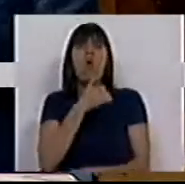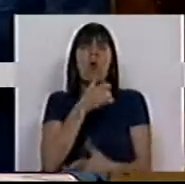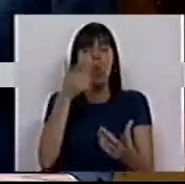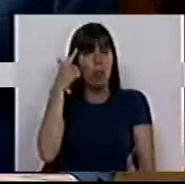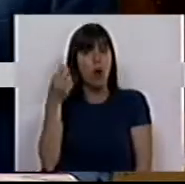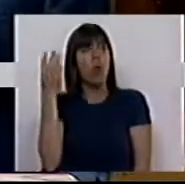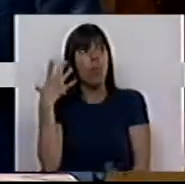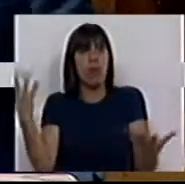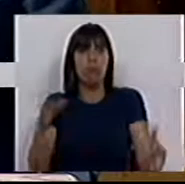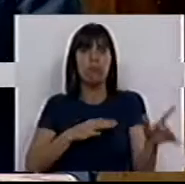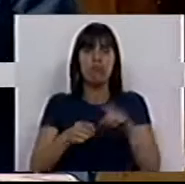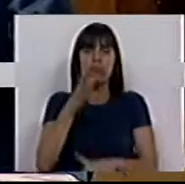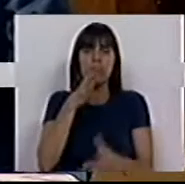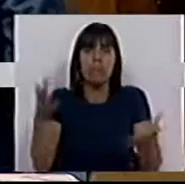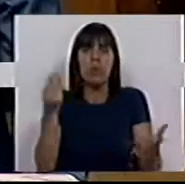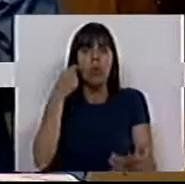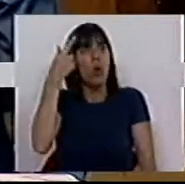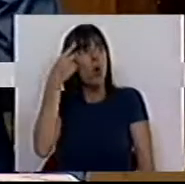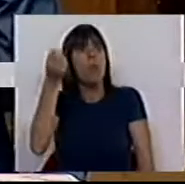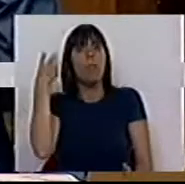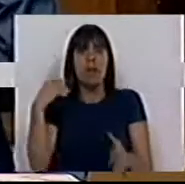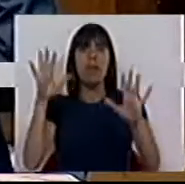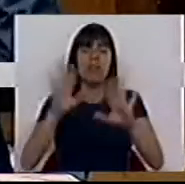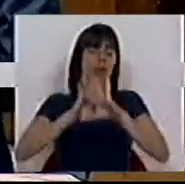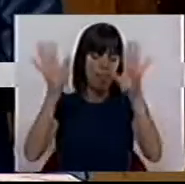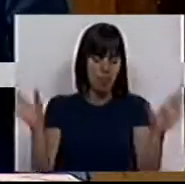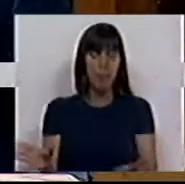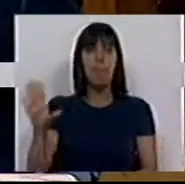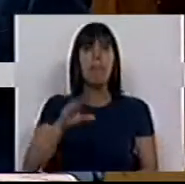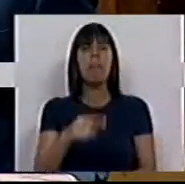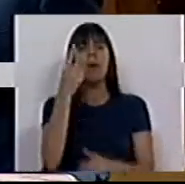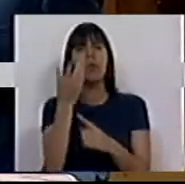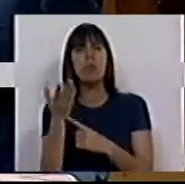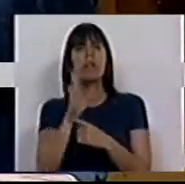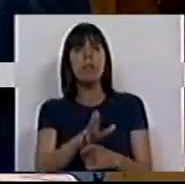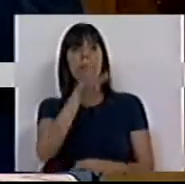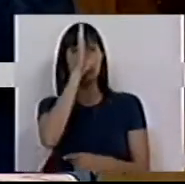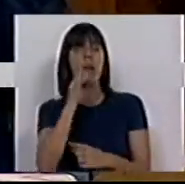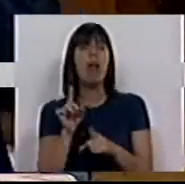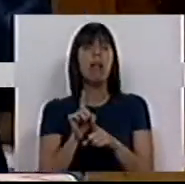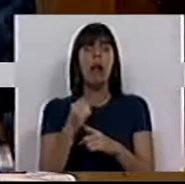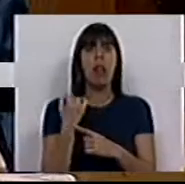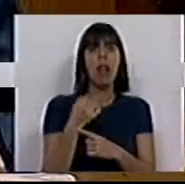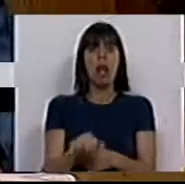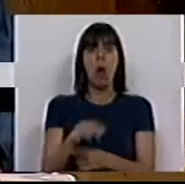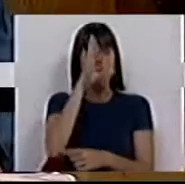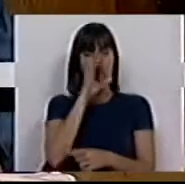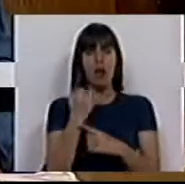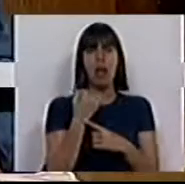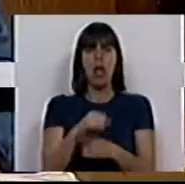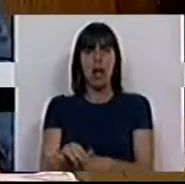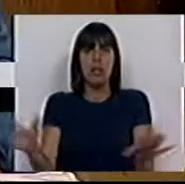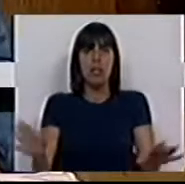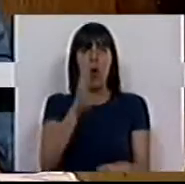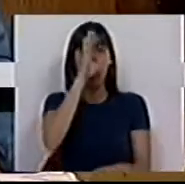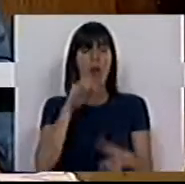é compreensível, senhoras e senhores deputados, como é compreensível. Bem, é mais um exemplo do estado de negação deste Governo e